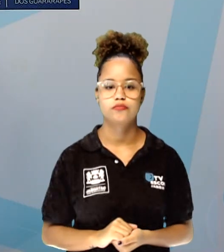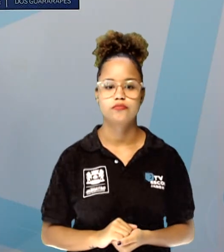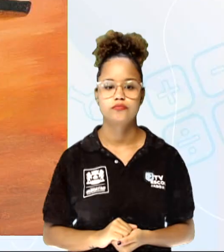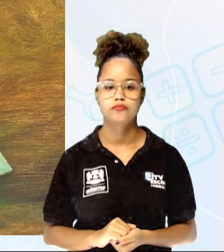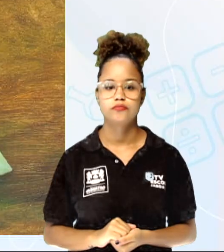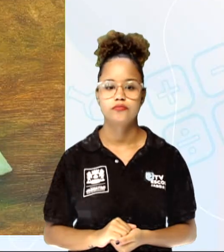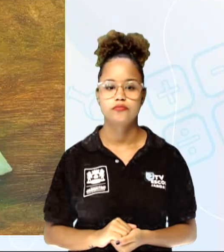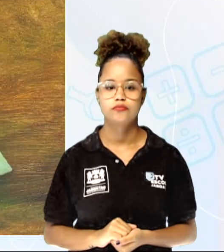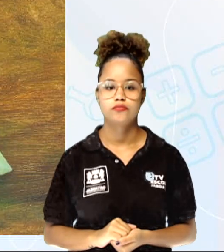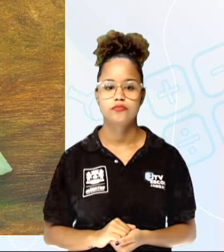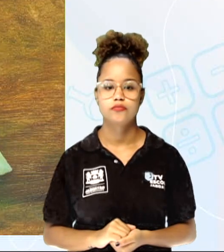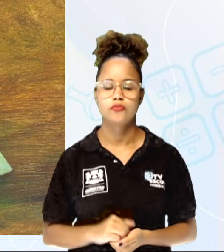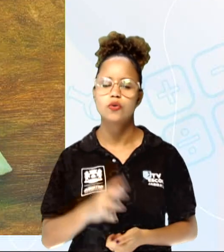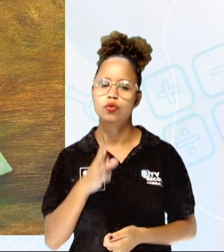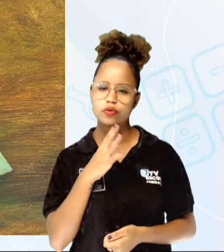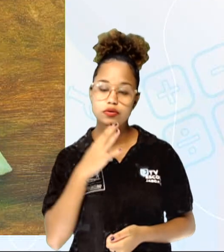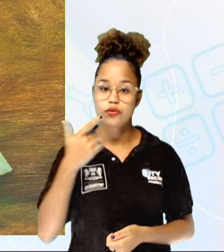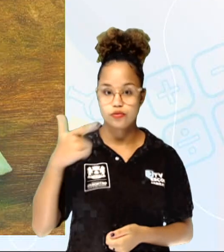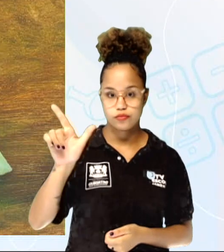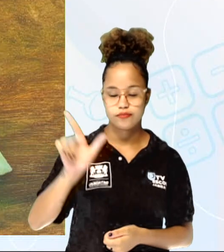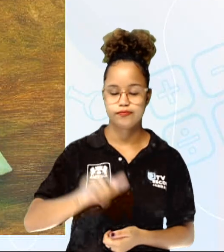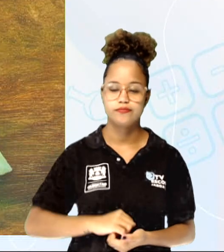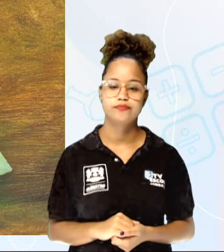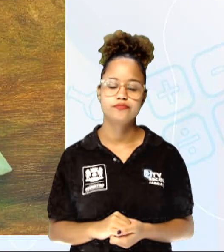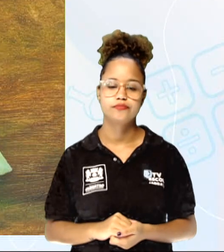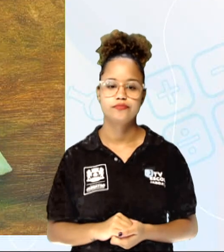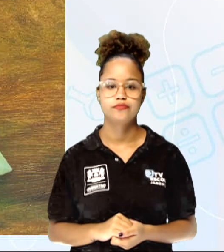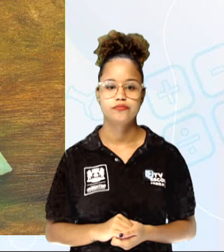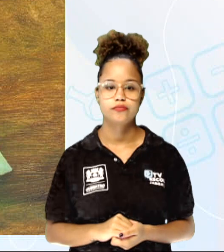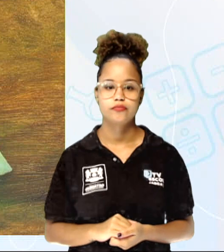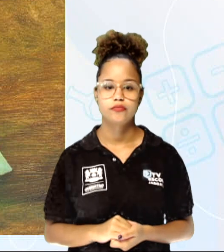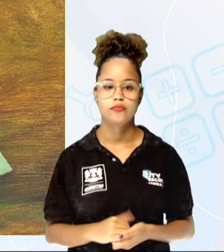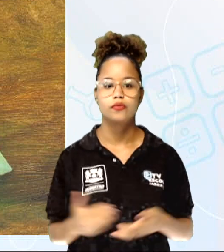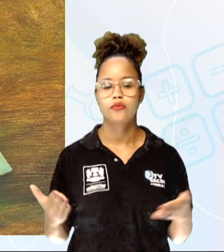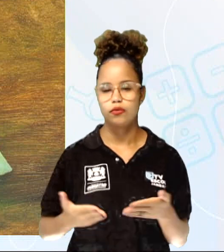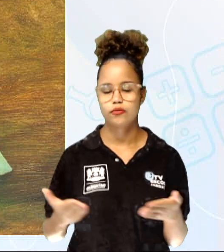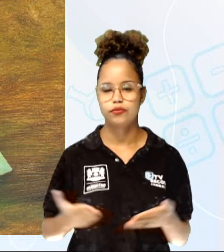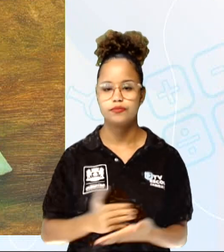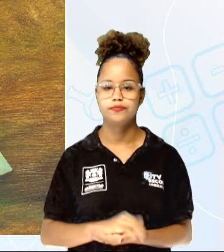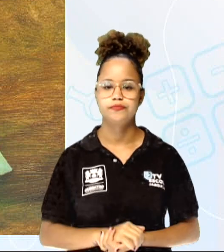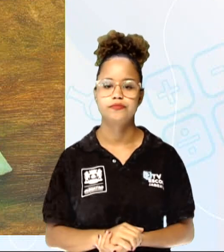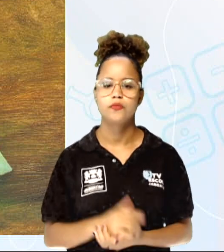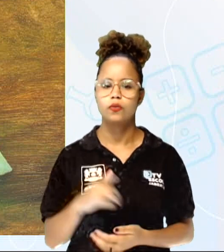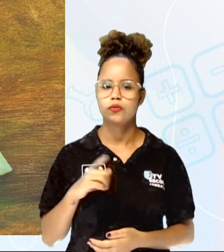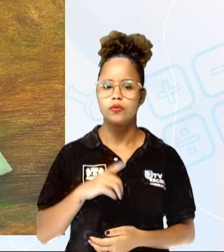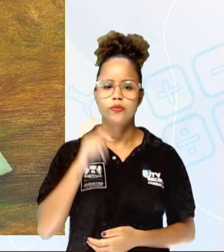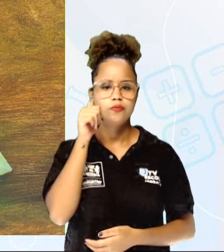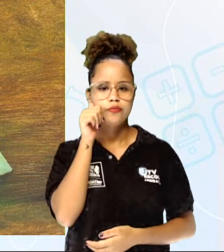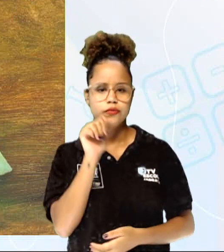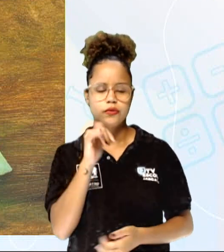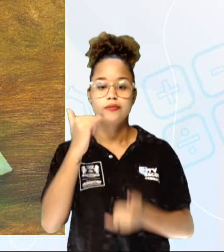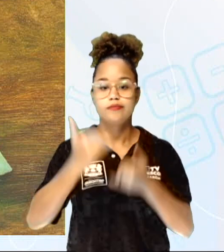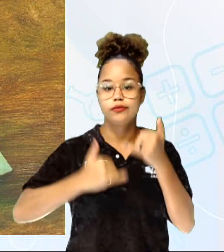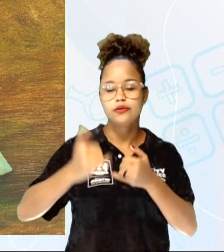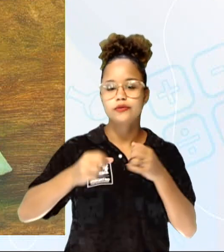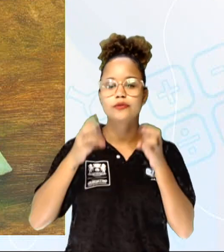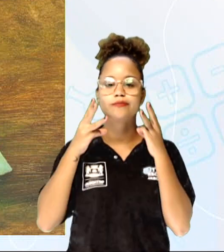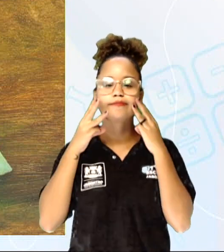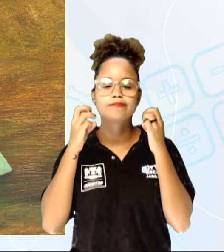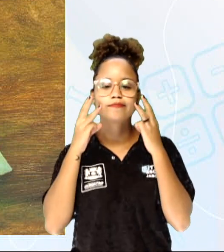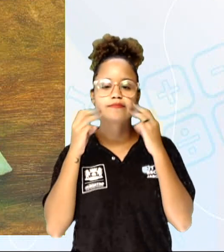Vamos conhecer outra obra. Já nessa obra aqui, tem uma menina brincando com um gatinho.